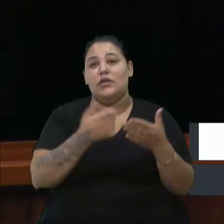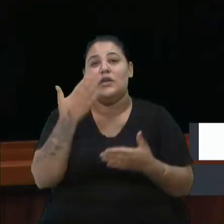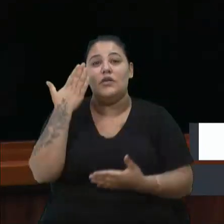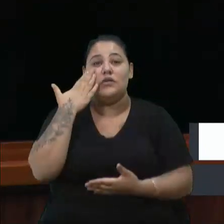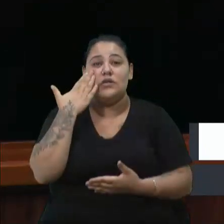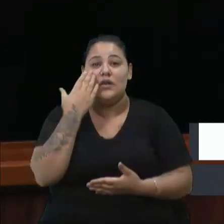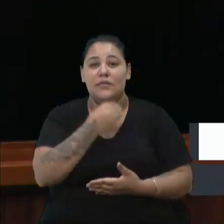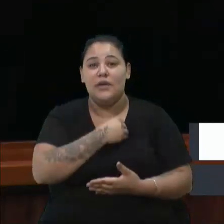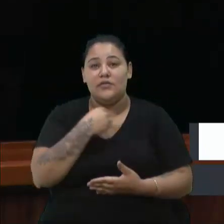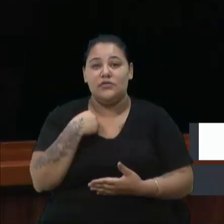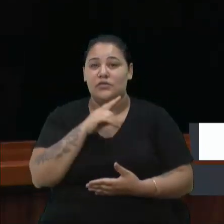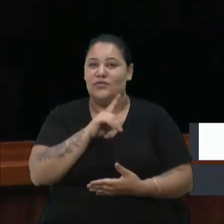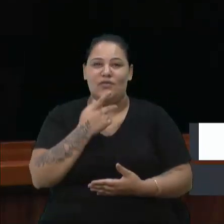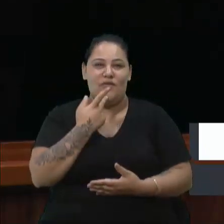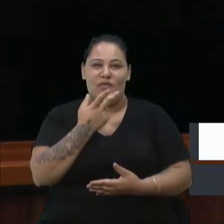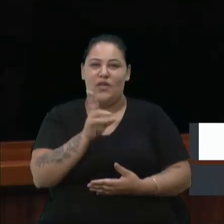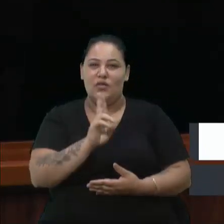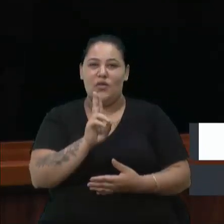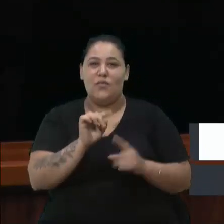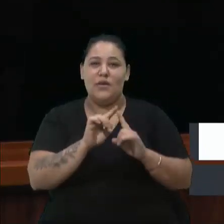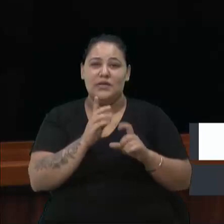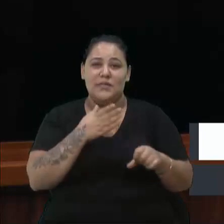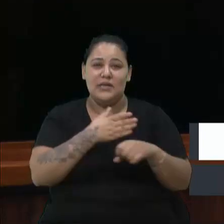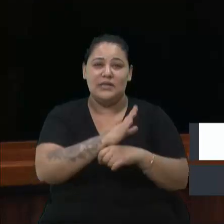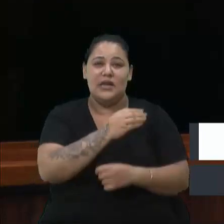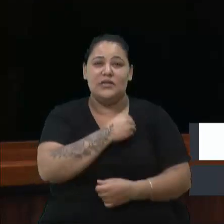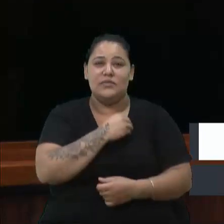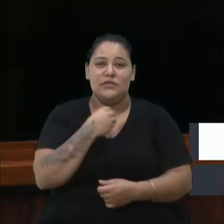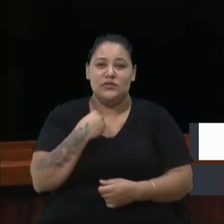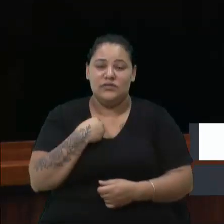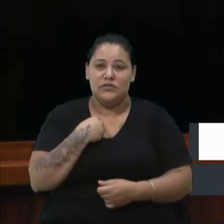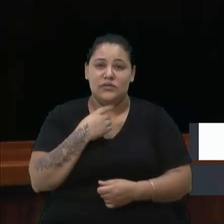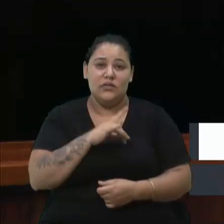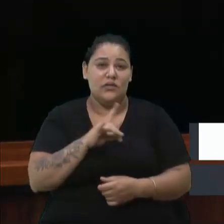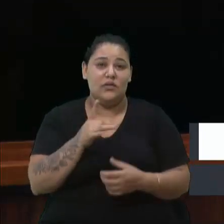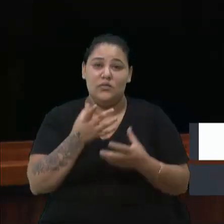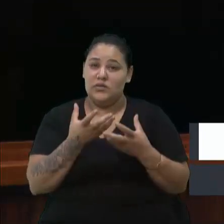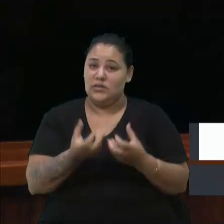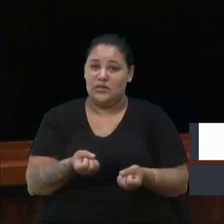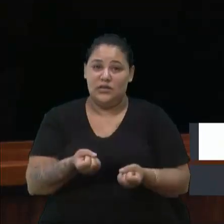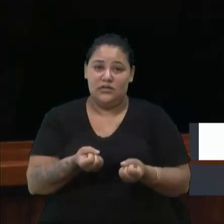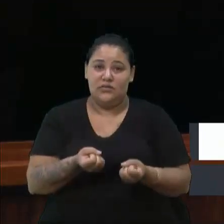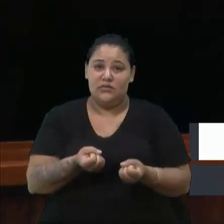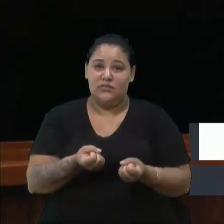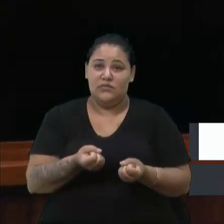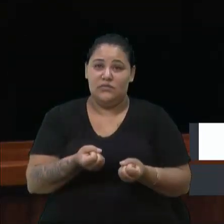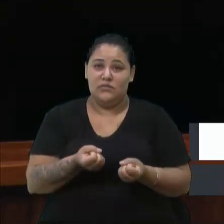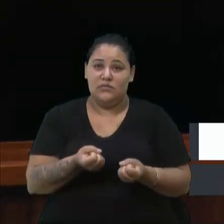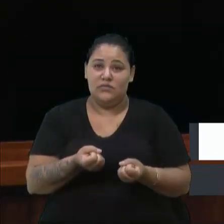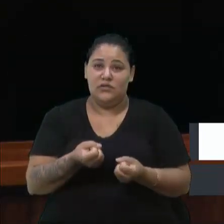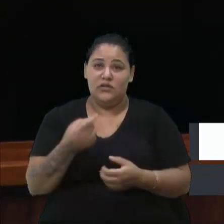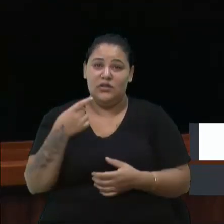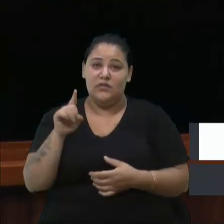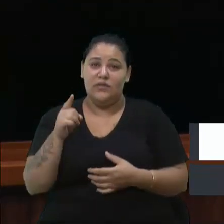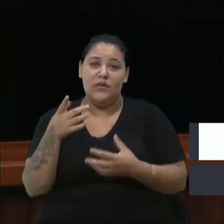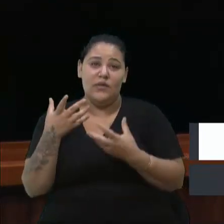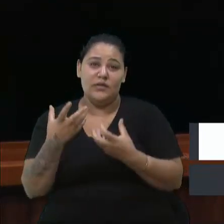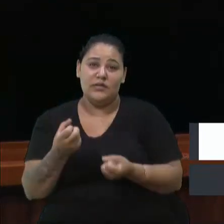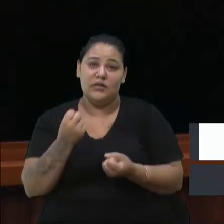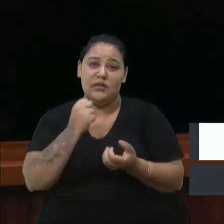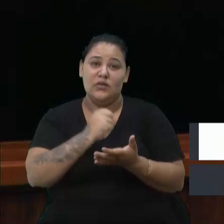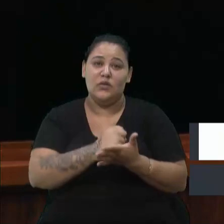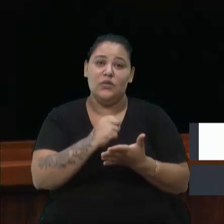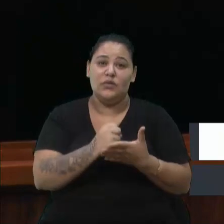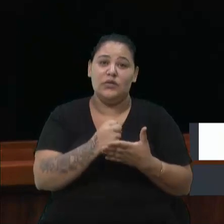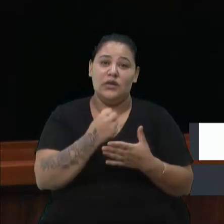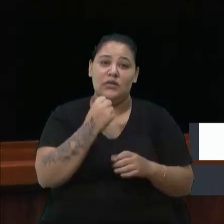colocar aqui, mas que passaram no concurso, foram chamados e não aceitaram, e que vão aceitar esse contrato agora por